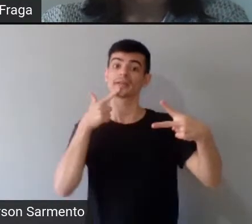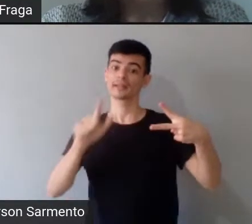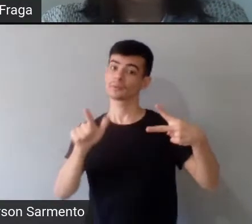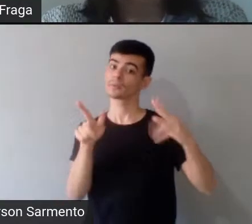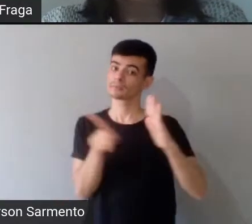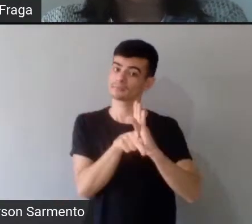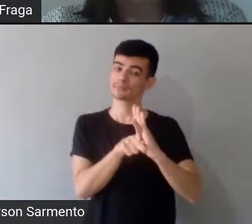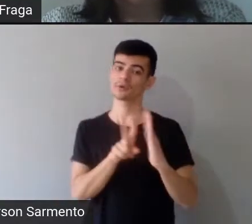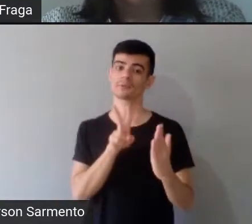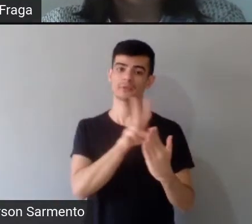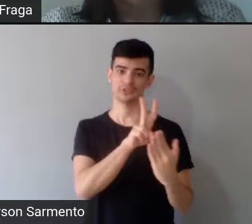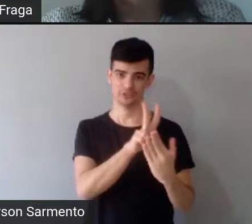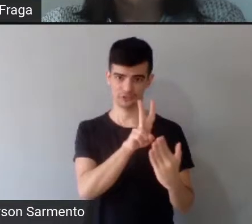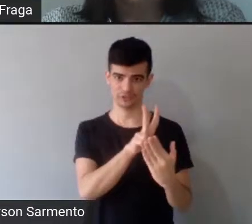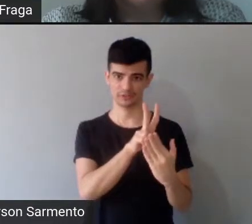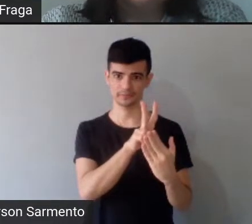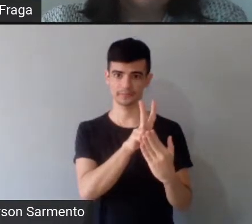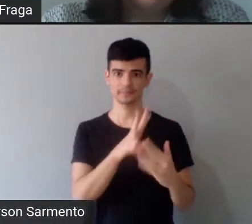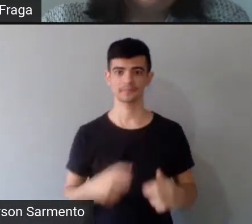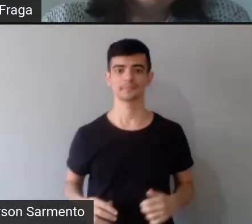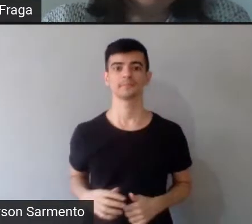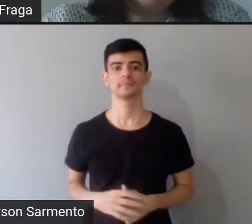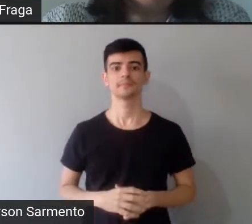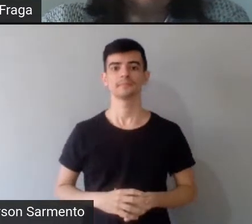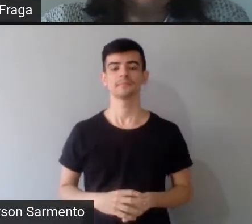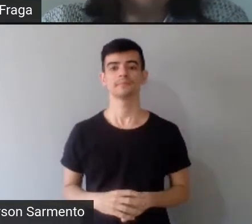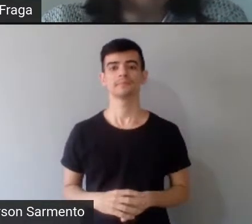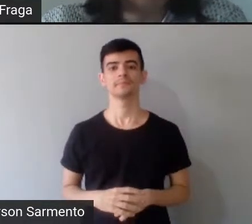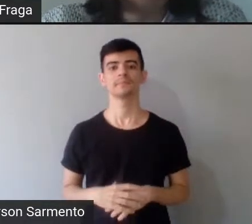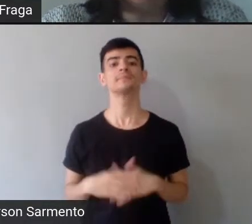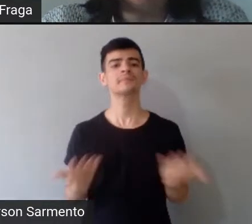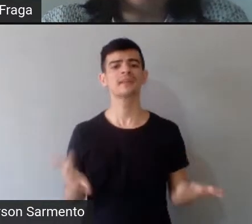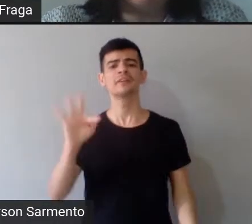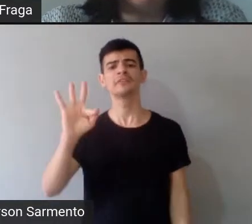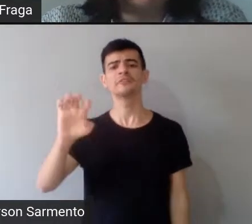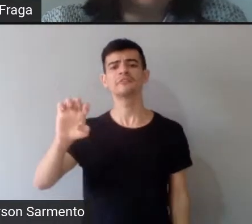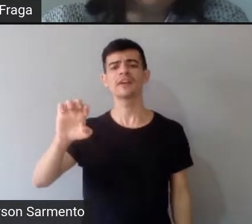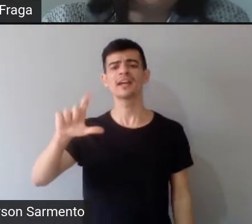para, para a discussão desse tema, né. Filipe, se apresente.